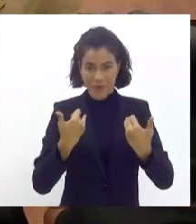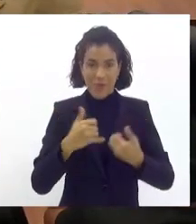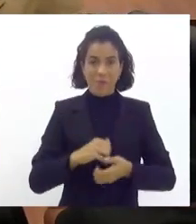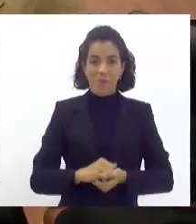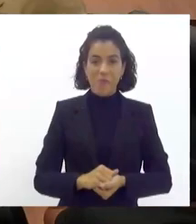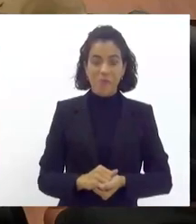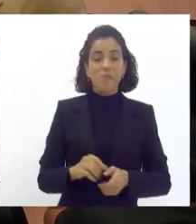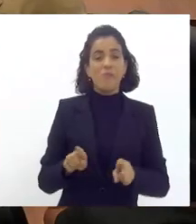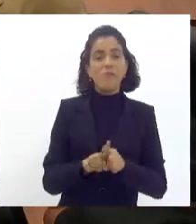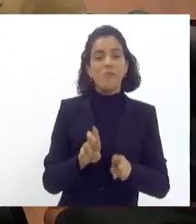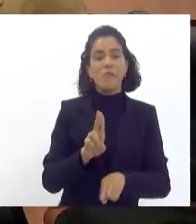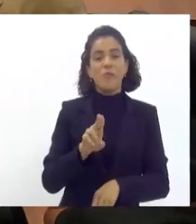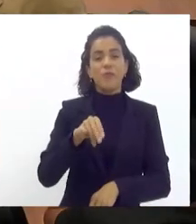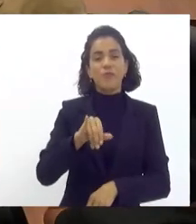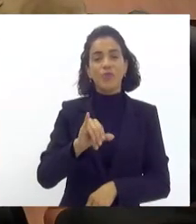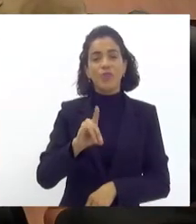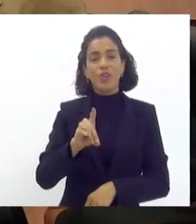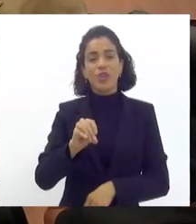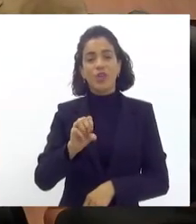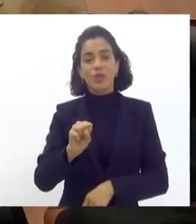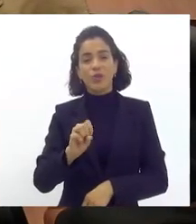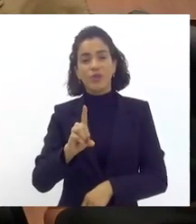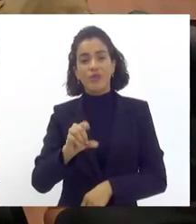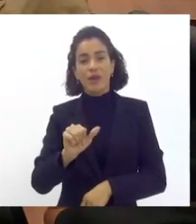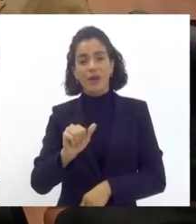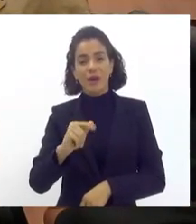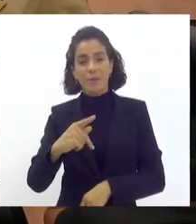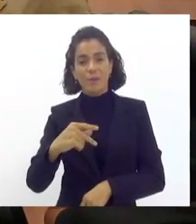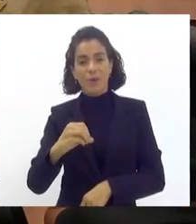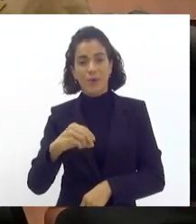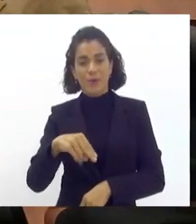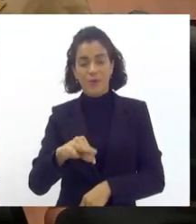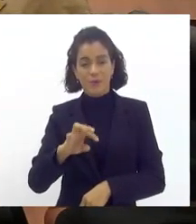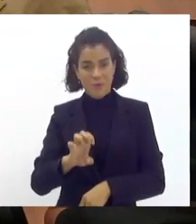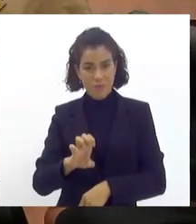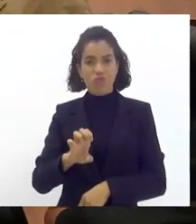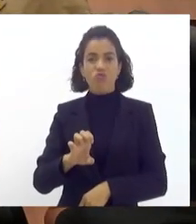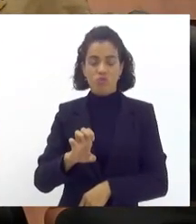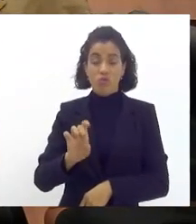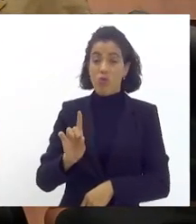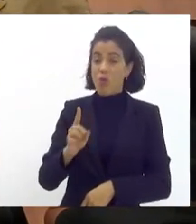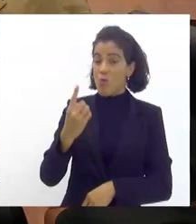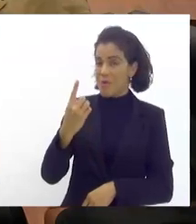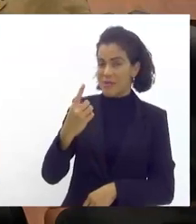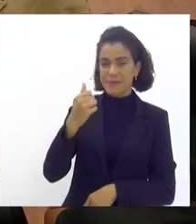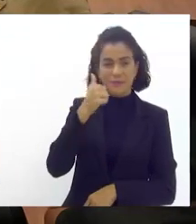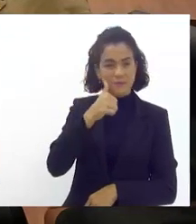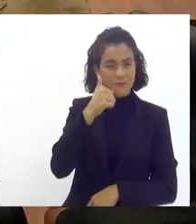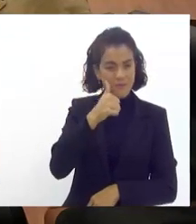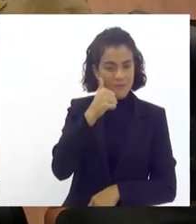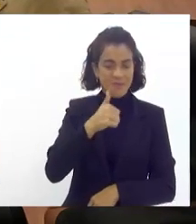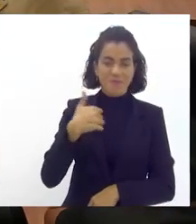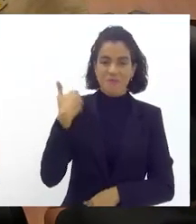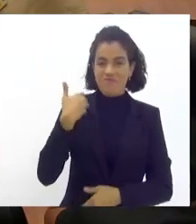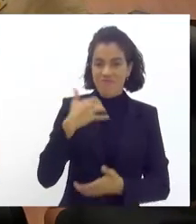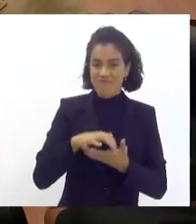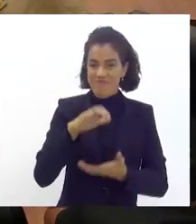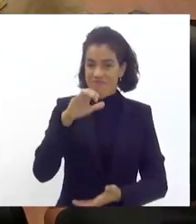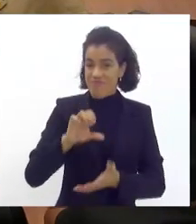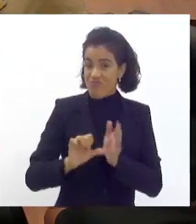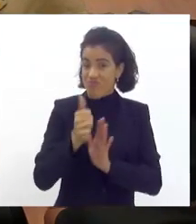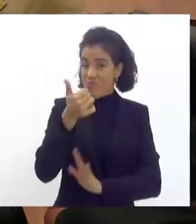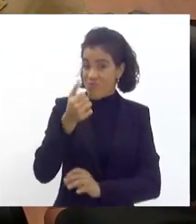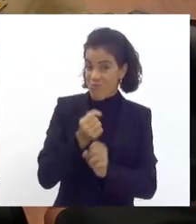nossa Unidas da Ponte, uma jovem senhora de 70 anos de idade, que eu tenho a honra de presidir, será meu décimo ano à frente da escola, primeiro ano como